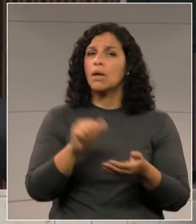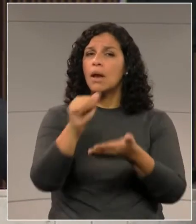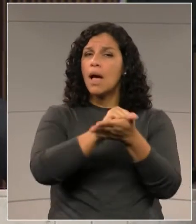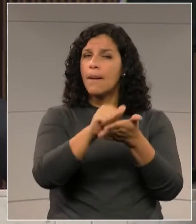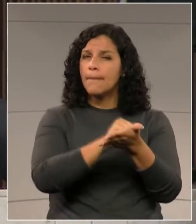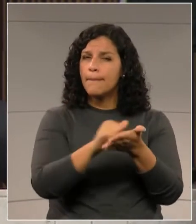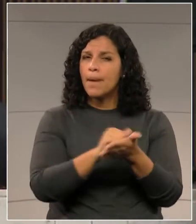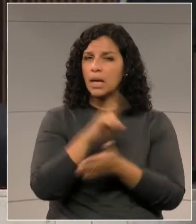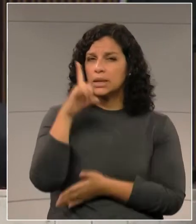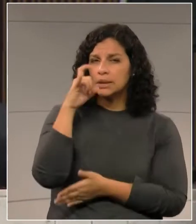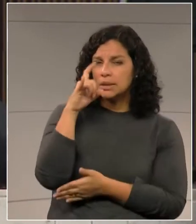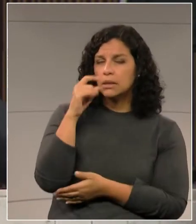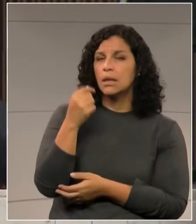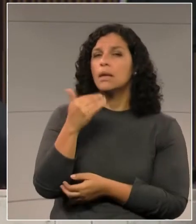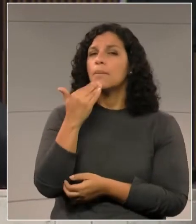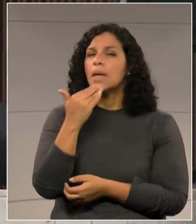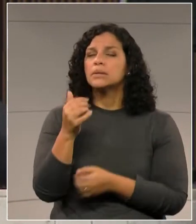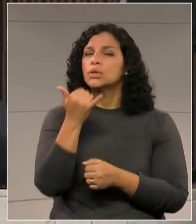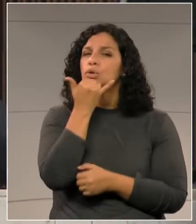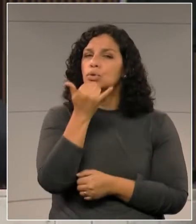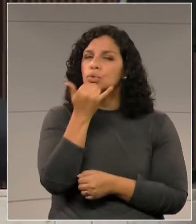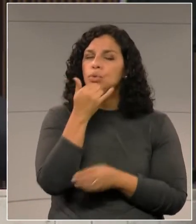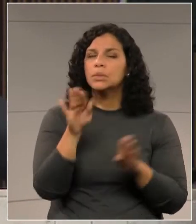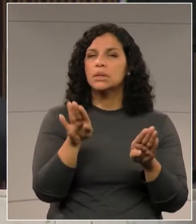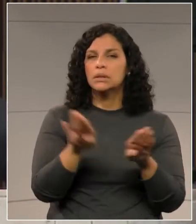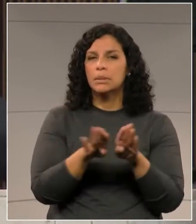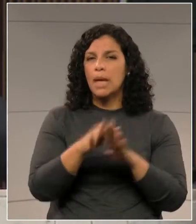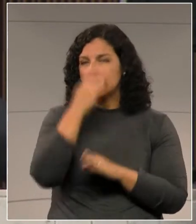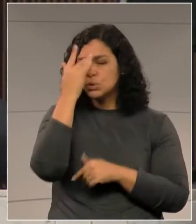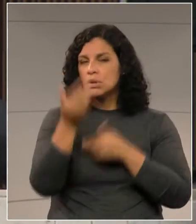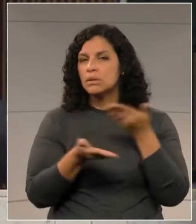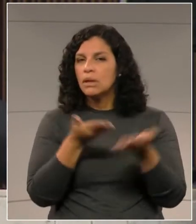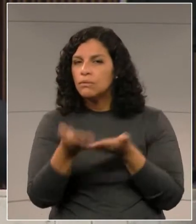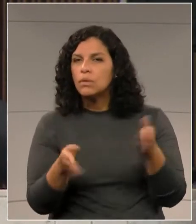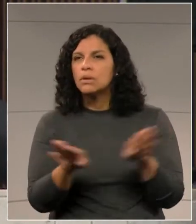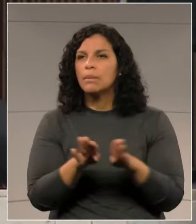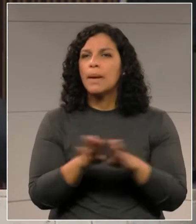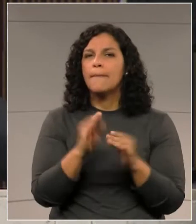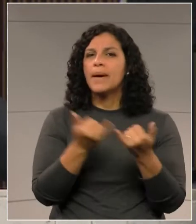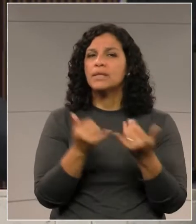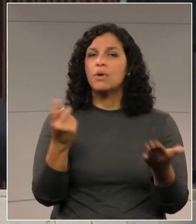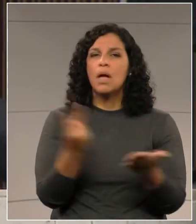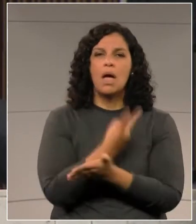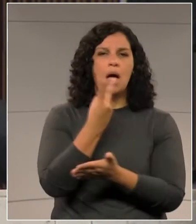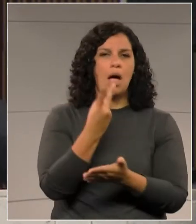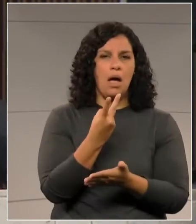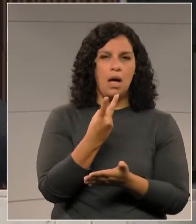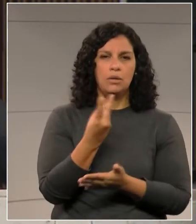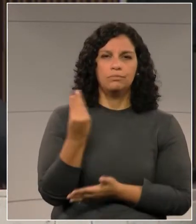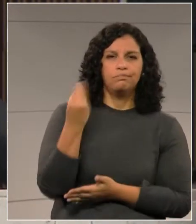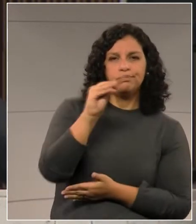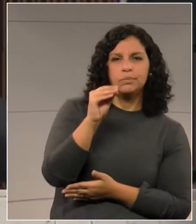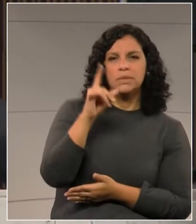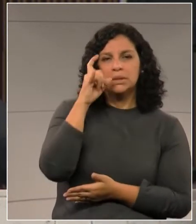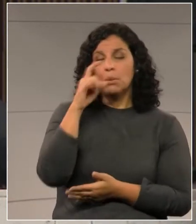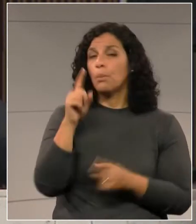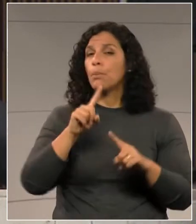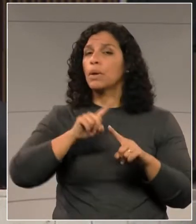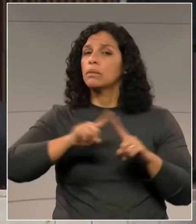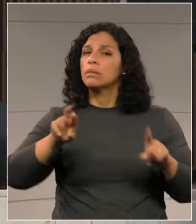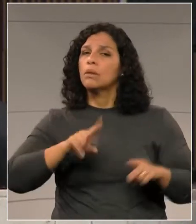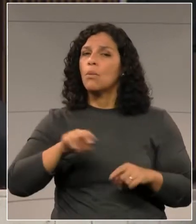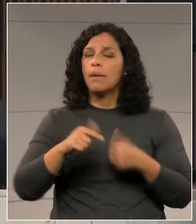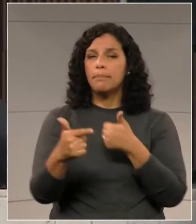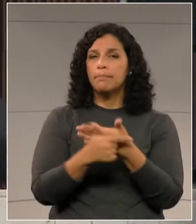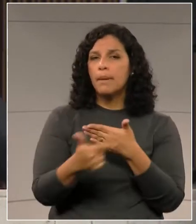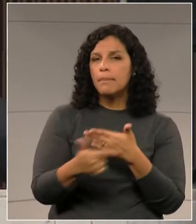esse poste, que peça desculpas aos servidores, que diga que alguém enganou-se ao fazer aquilo, porque esse não é o papel do governador. Desafiar as